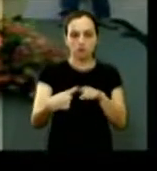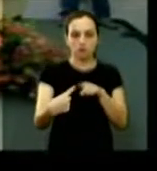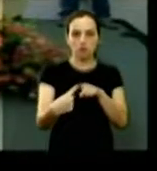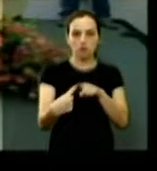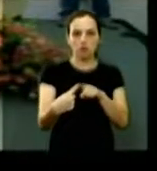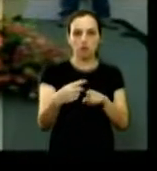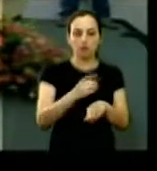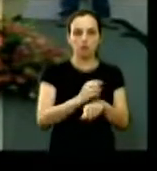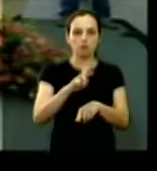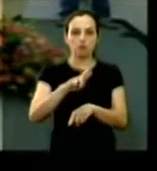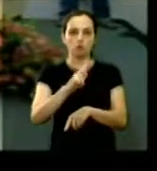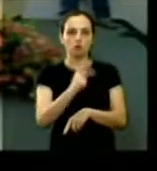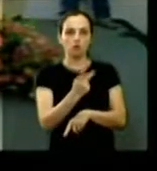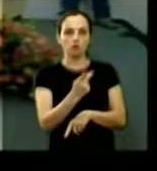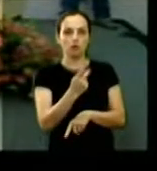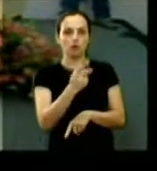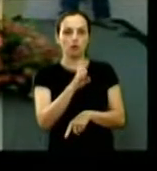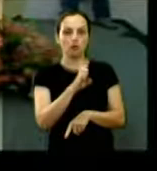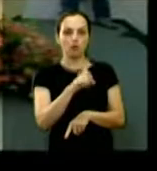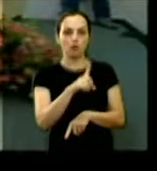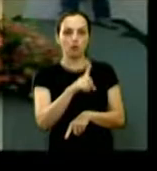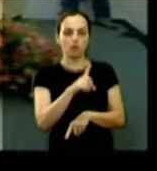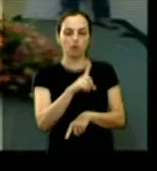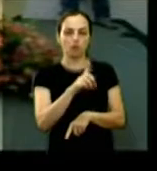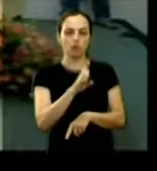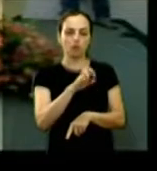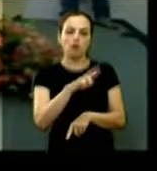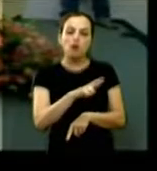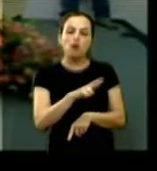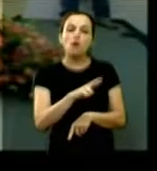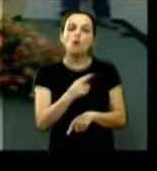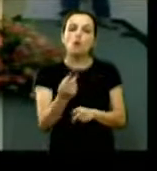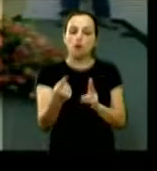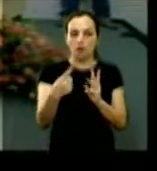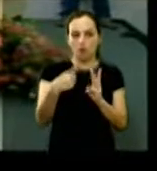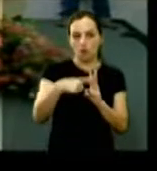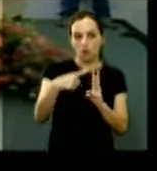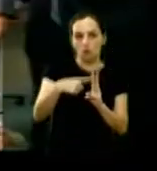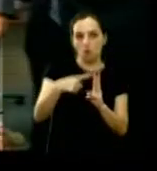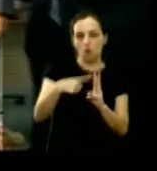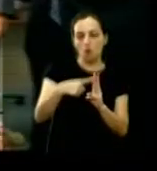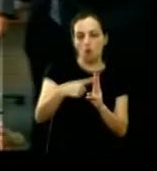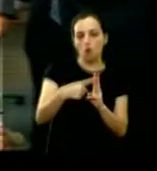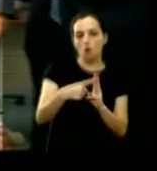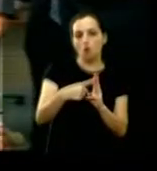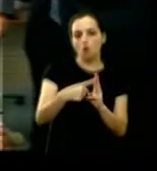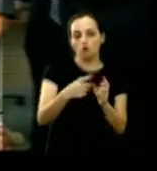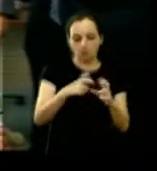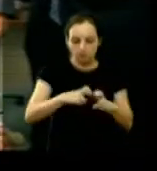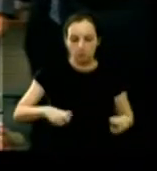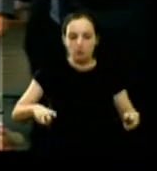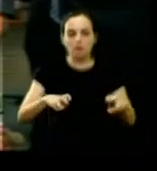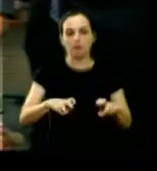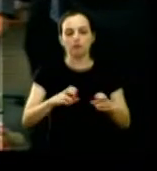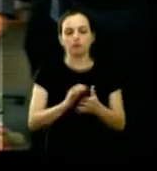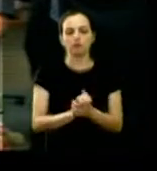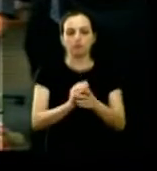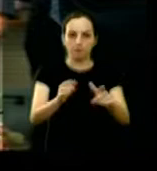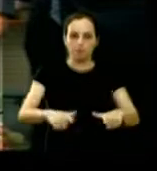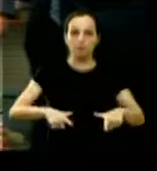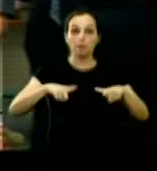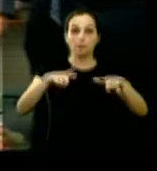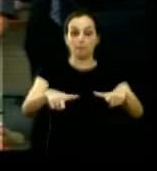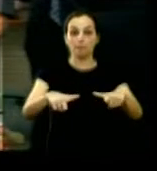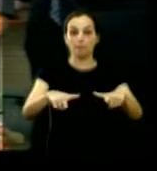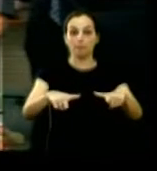vez parabenizamos por essa iniciativa e um por indicação da mesa diretora para passar foram entregues então os